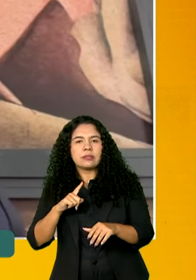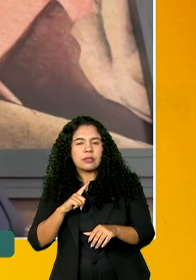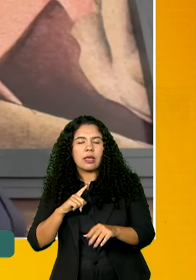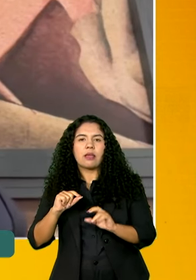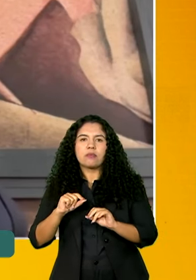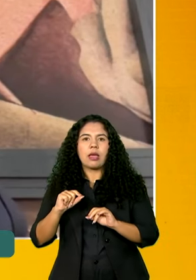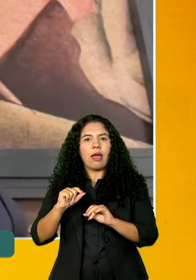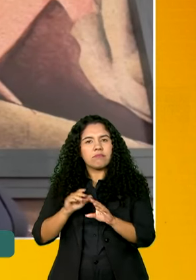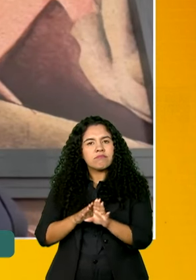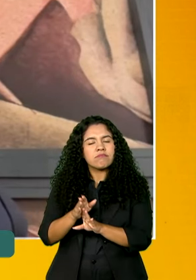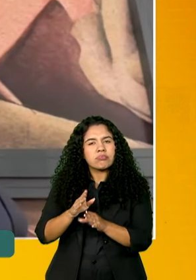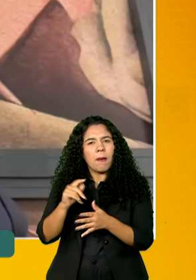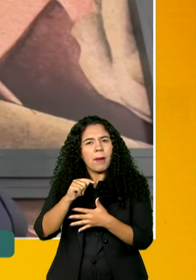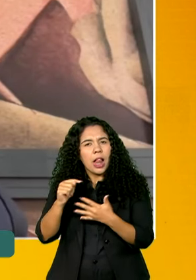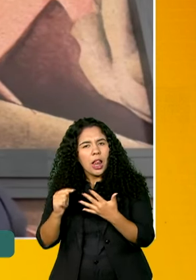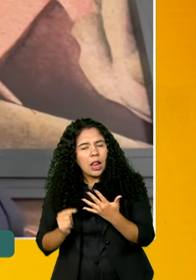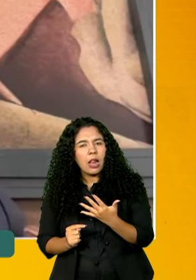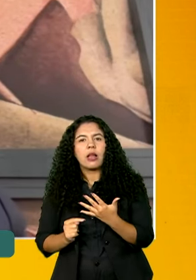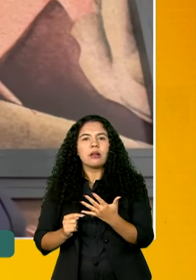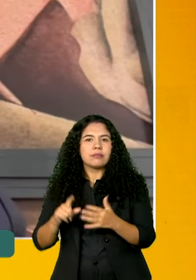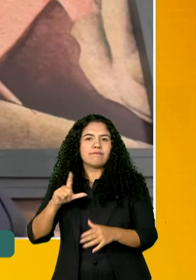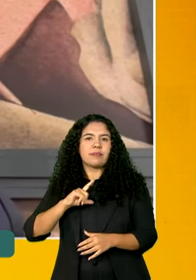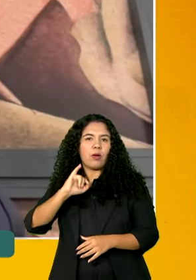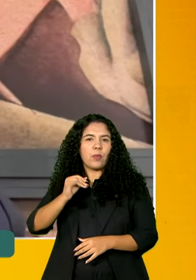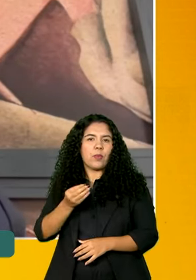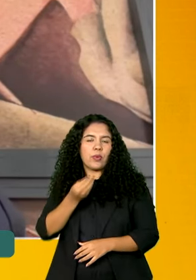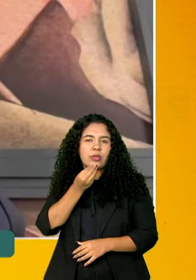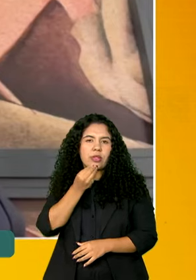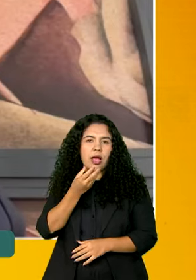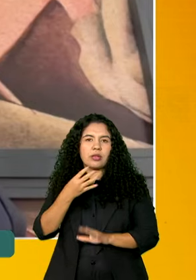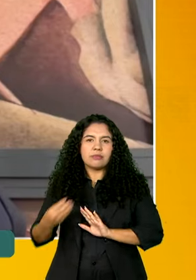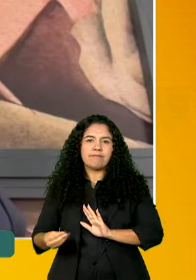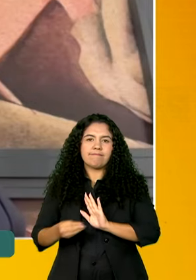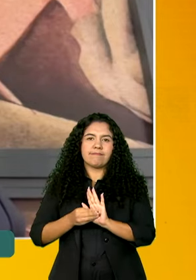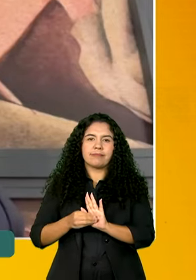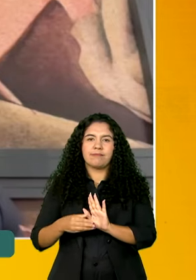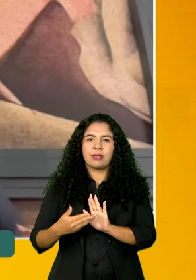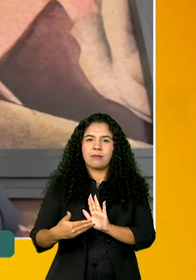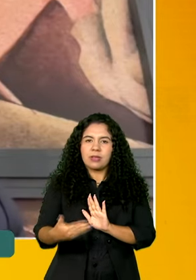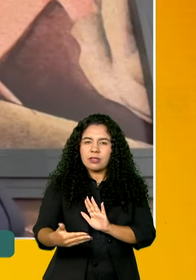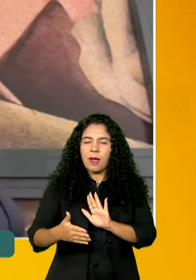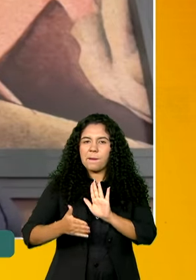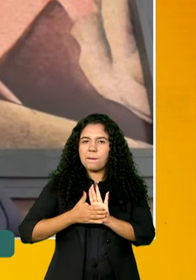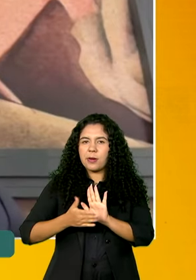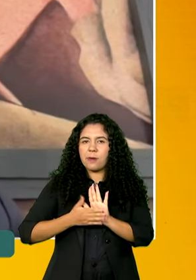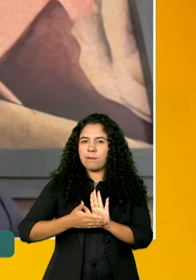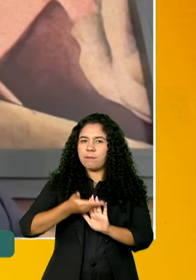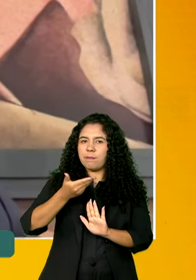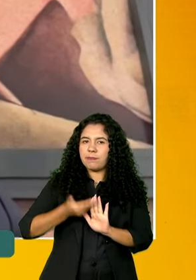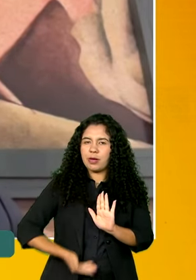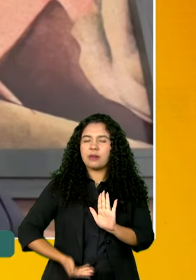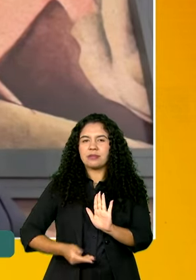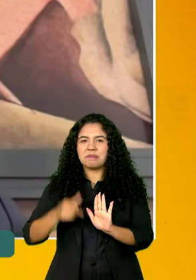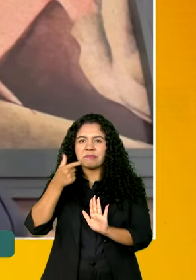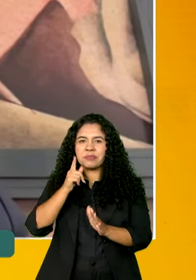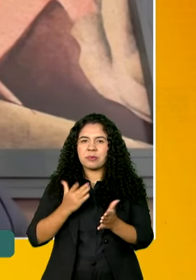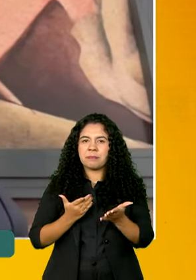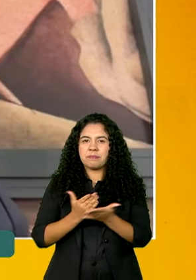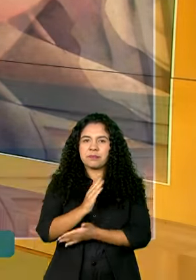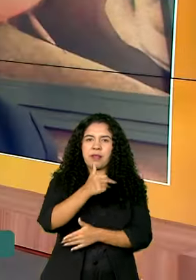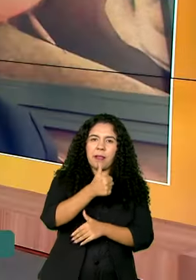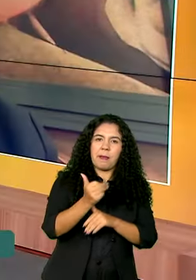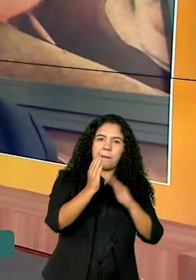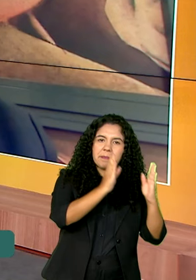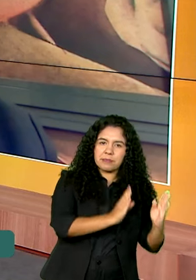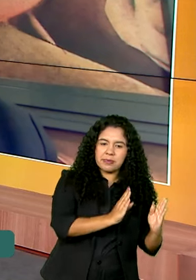brasileira e terão a oportunidade de implementar a sua proposta, o seu plano que foi submetido na primeira fase.